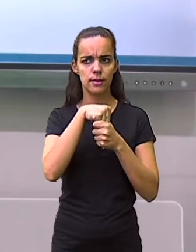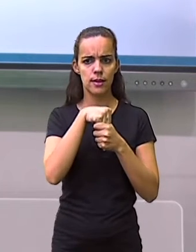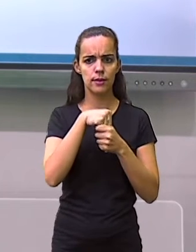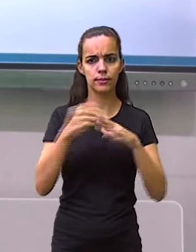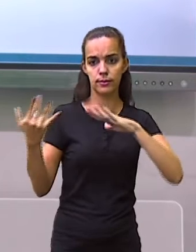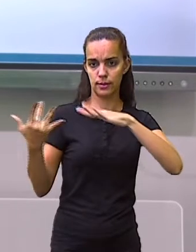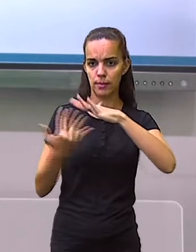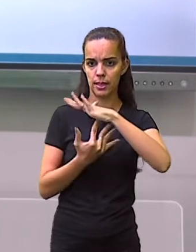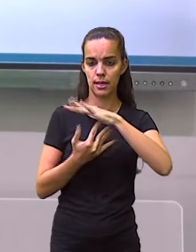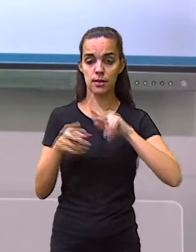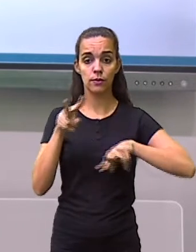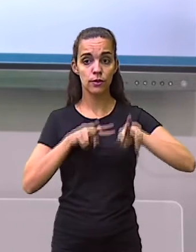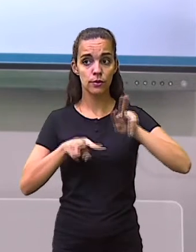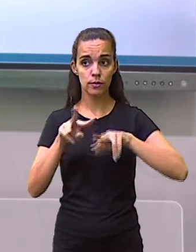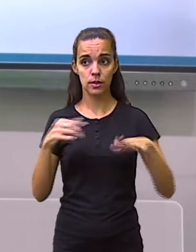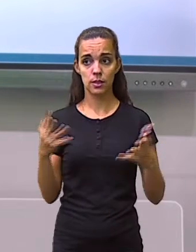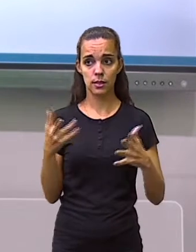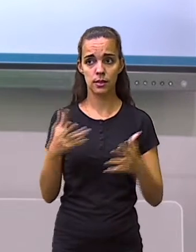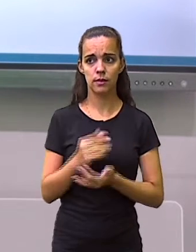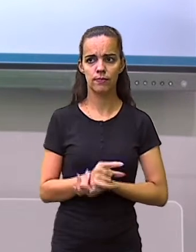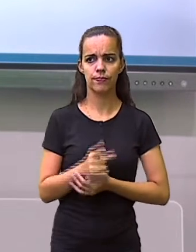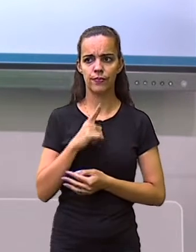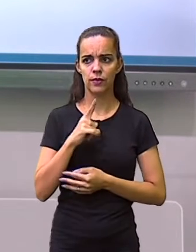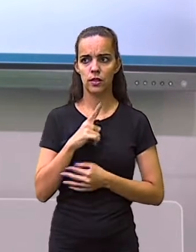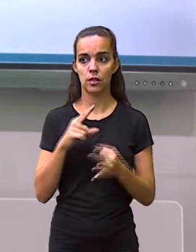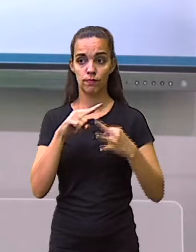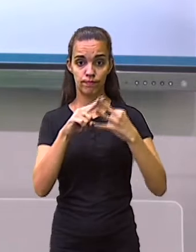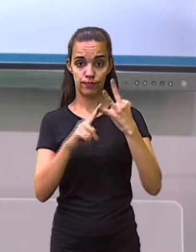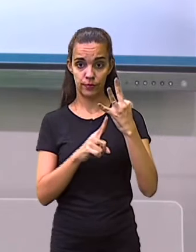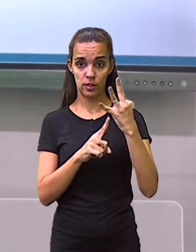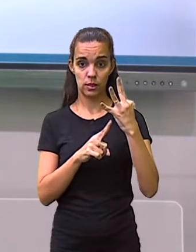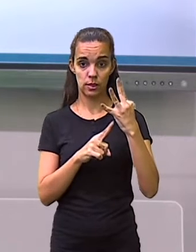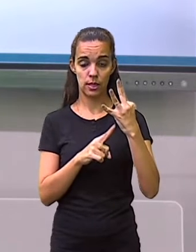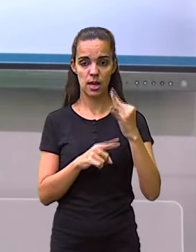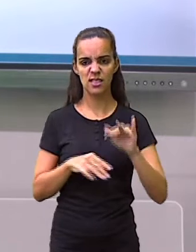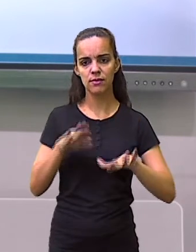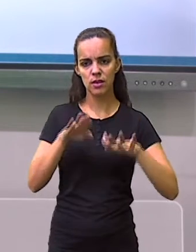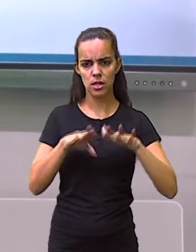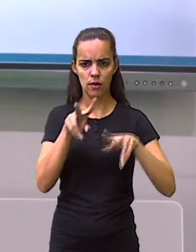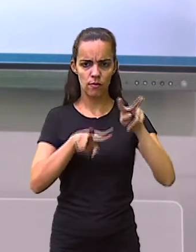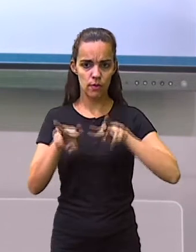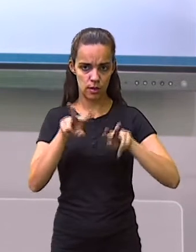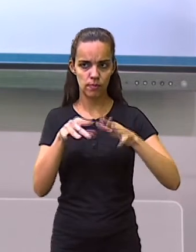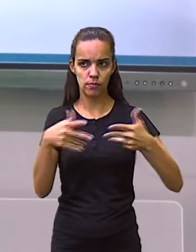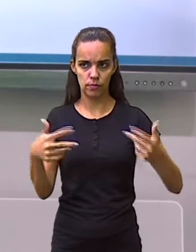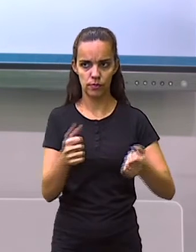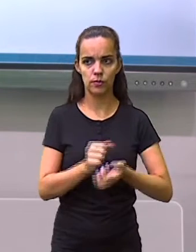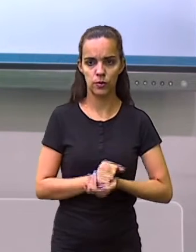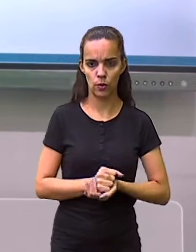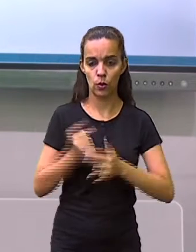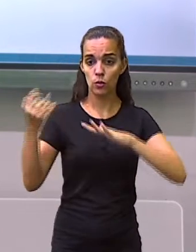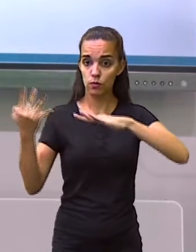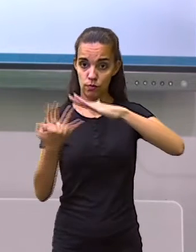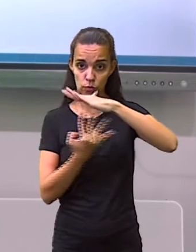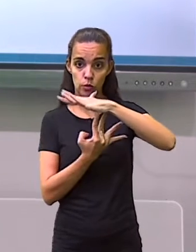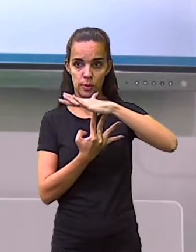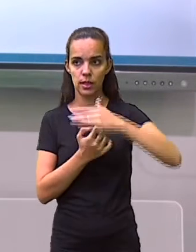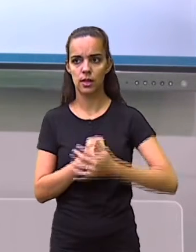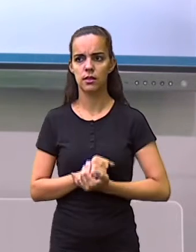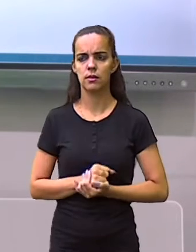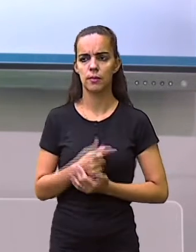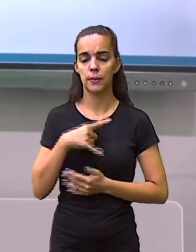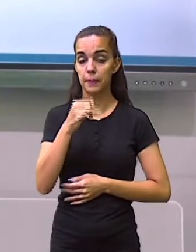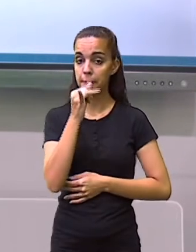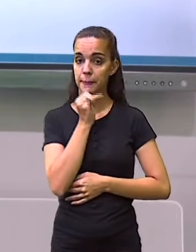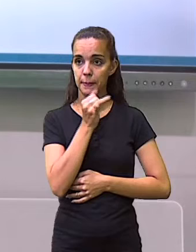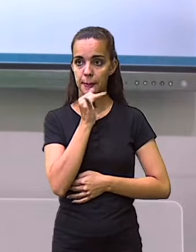analisadas. Existem três variáveis para classificar os tipos de migração, como,